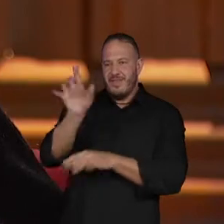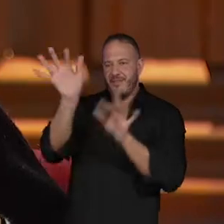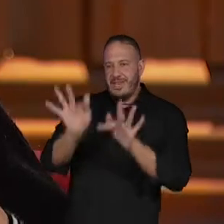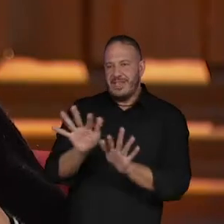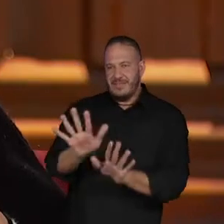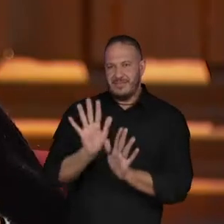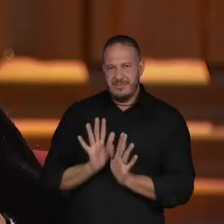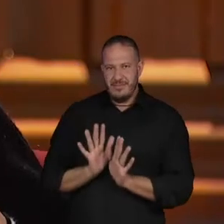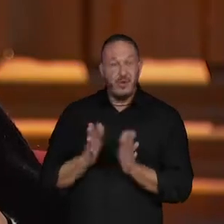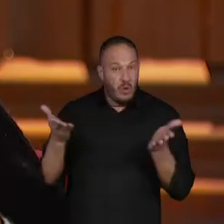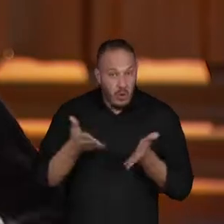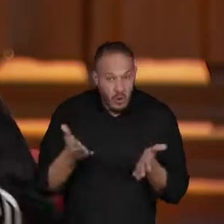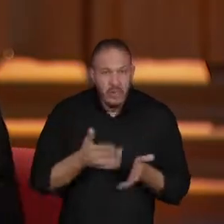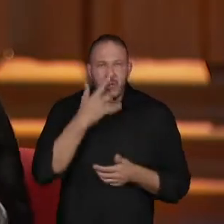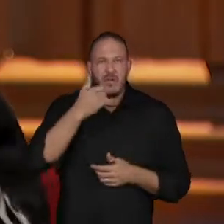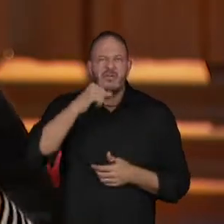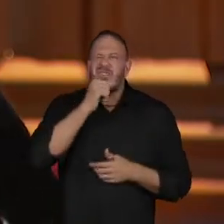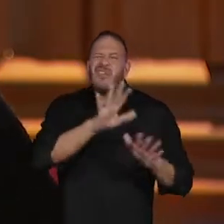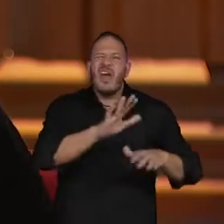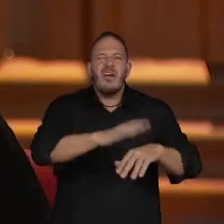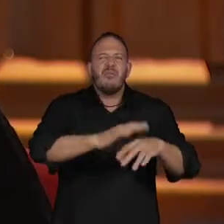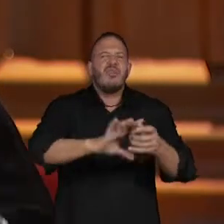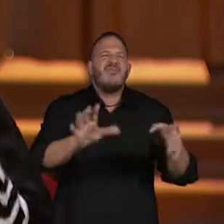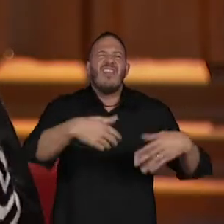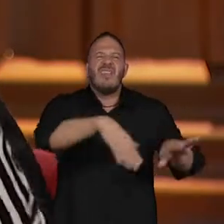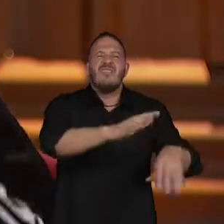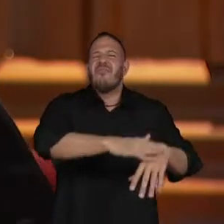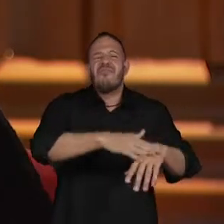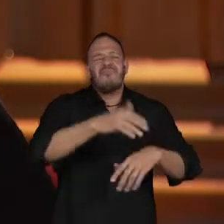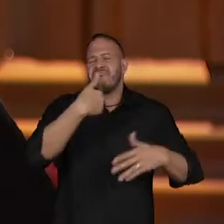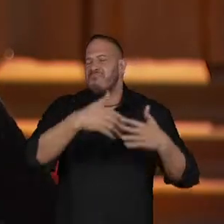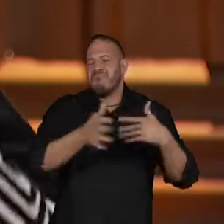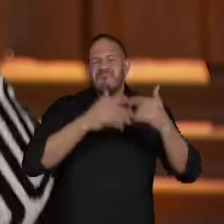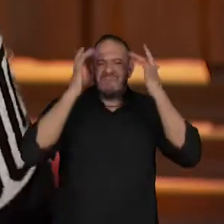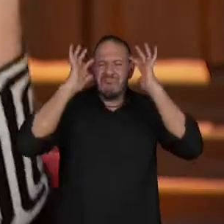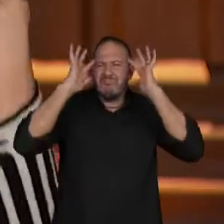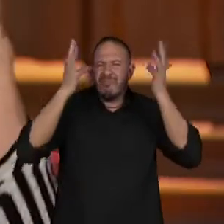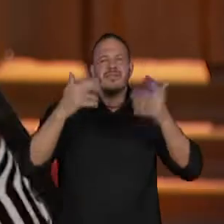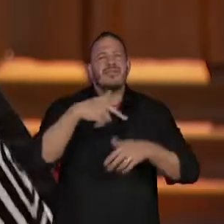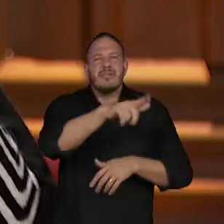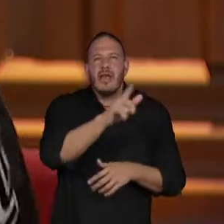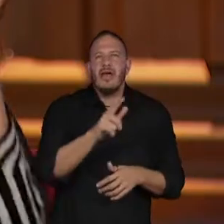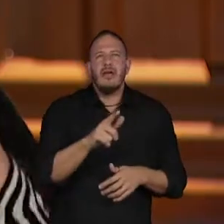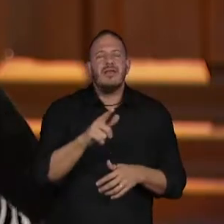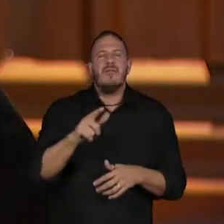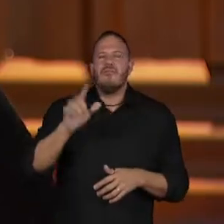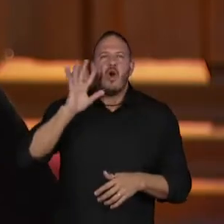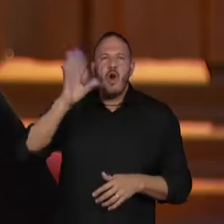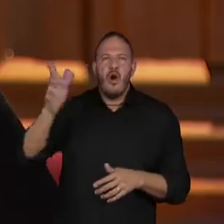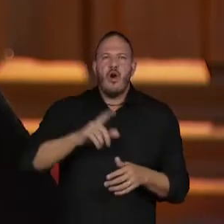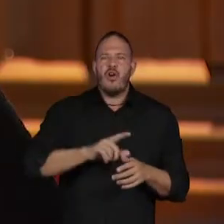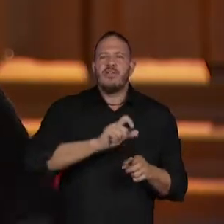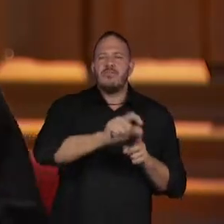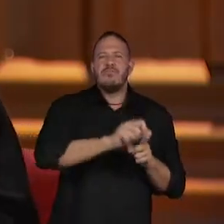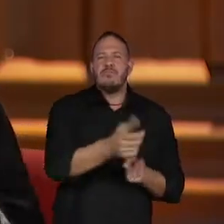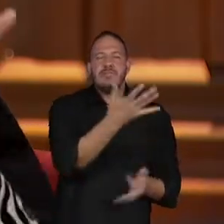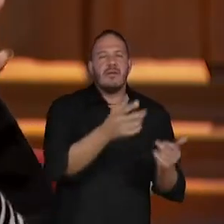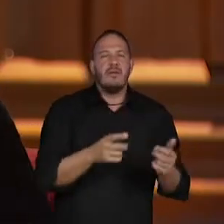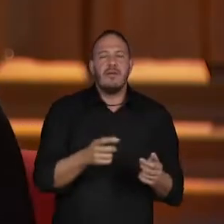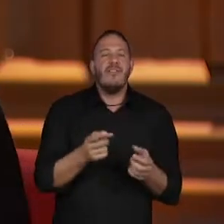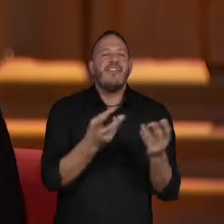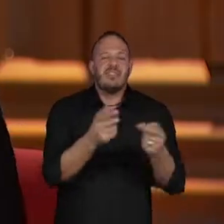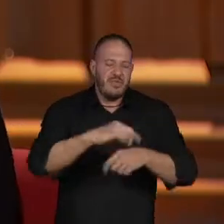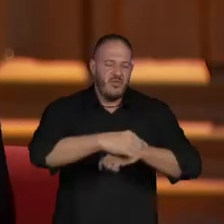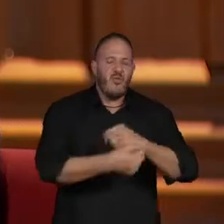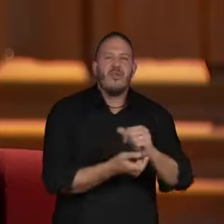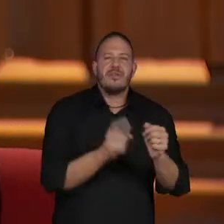Então, hoje os pais falam assim, não, ele pode fazer o que ele quiser, ele pode vender, colar de miçanga na república, ele pode fazer o que ele